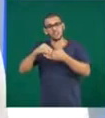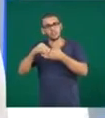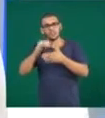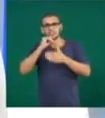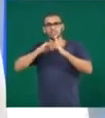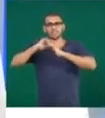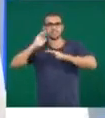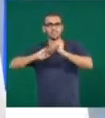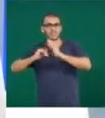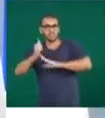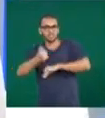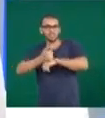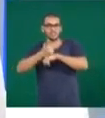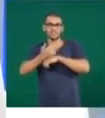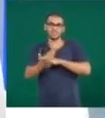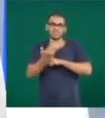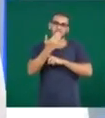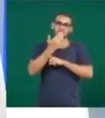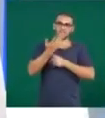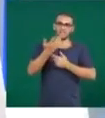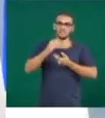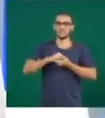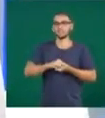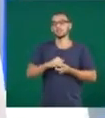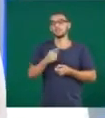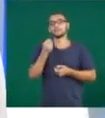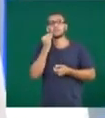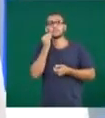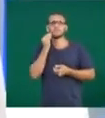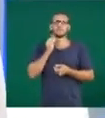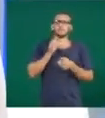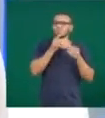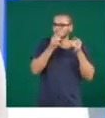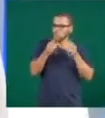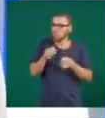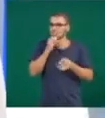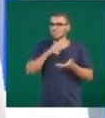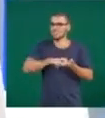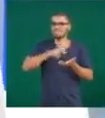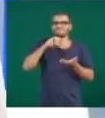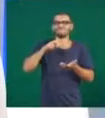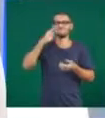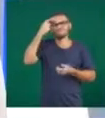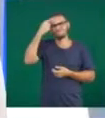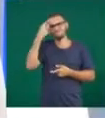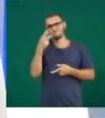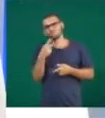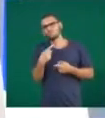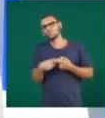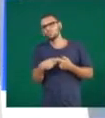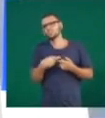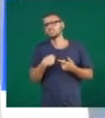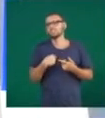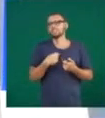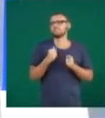um profissional, mas tenta fazer isso todos os dias, toda manhã, faz uma listinha daquilo que eu posso ser grato.